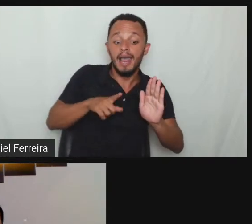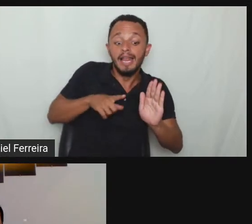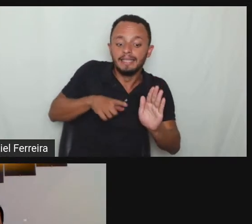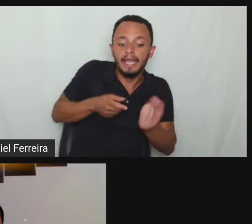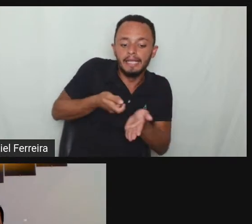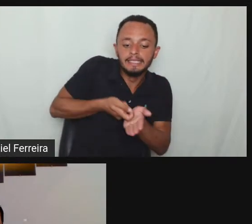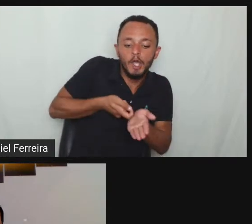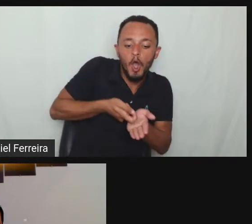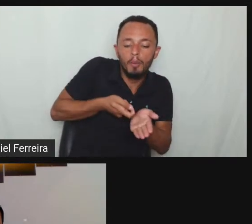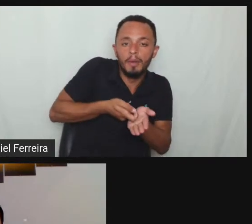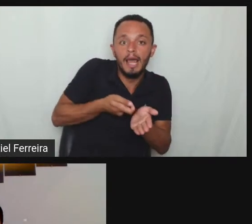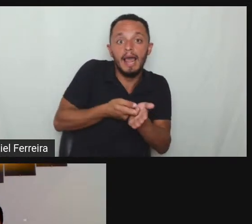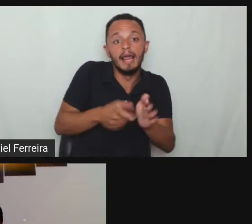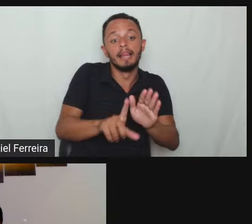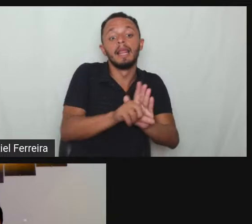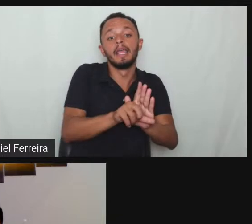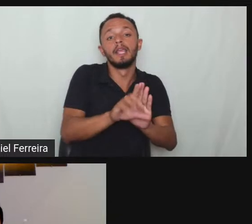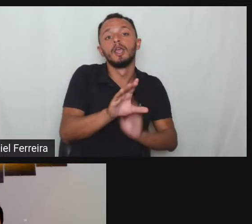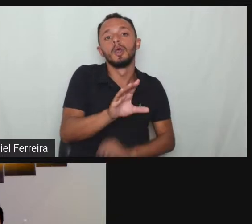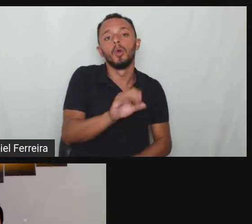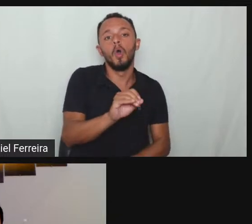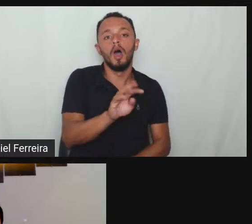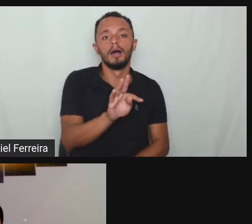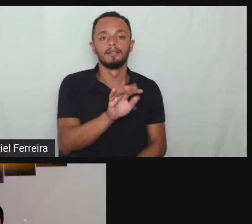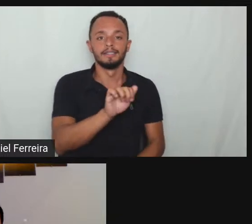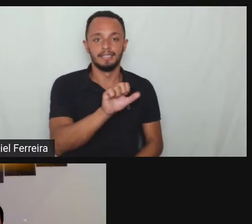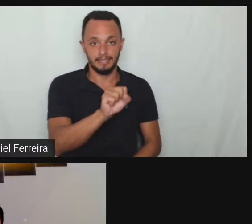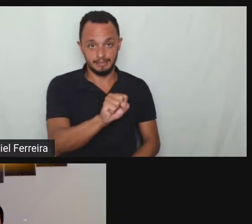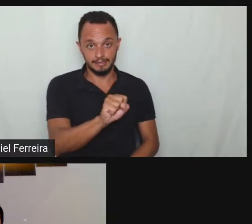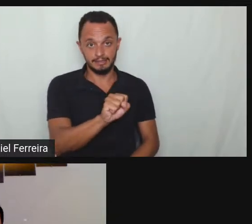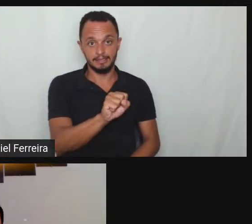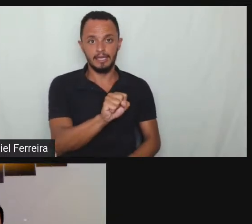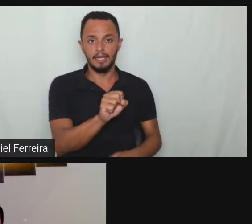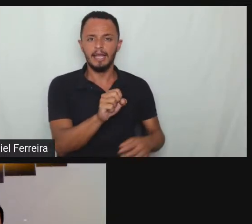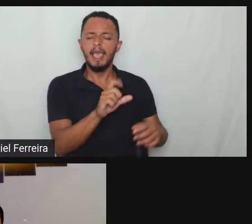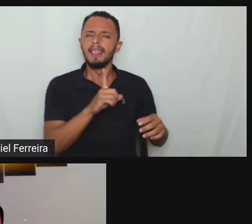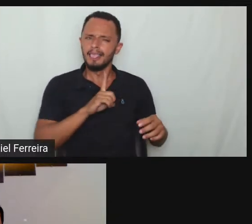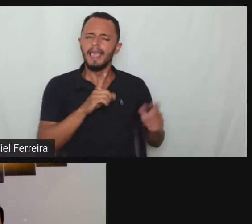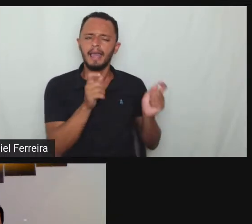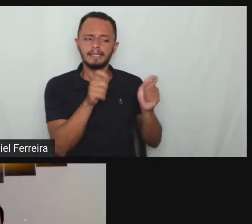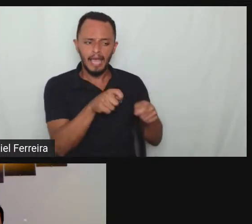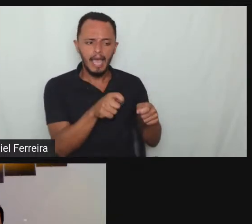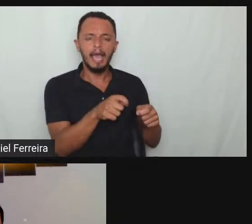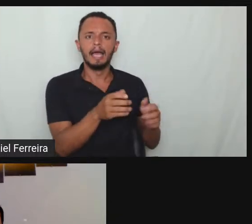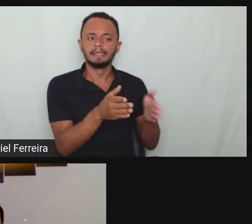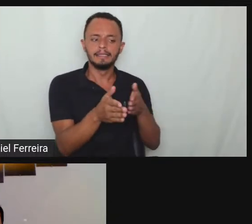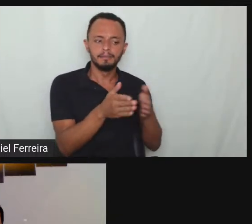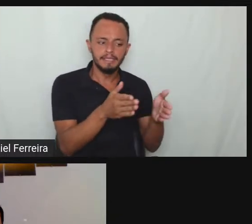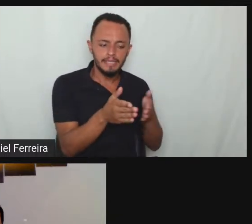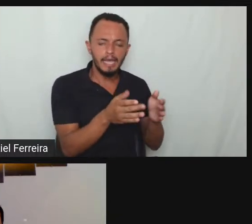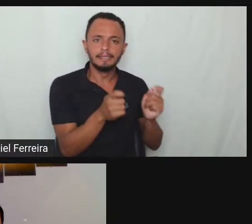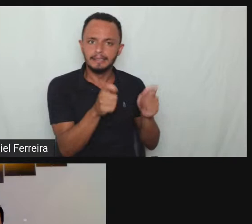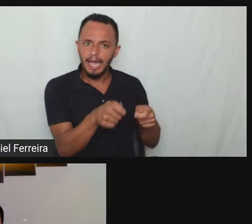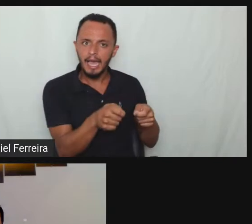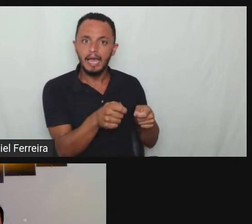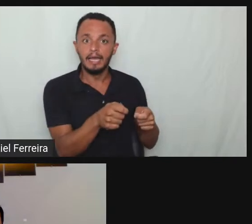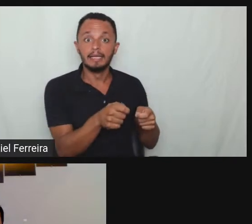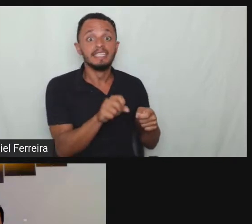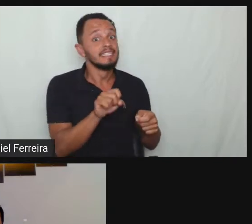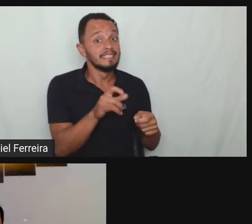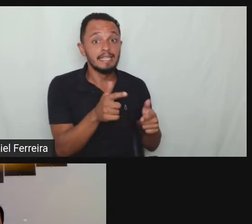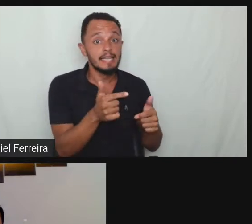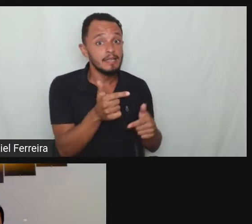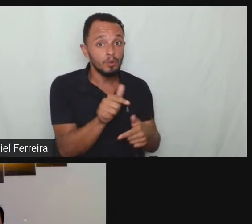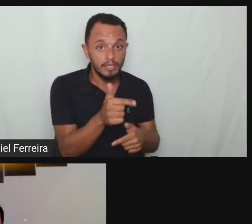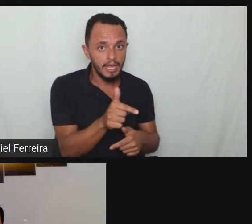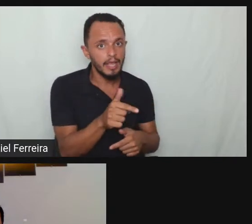deve vir uma sacanagem aquilo que Marcelo falou vai na contramão da inclusão tá certo agora tem um detalhe que eu quero chamar atenção de um caso